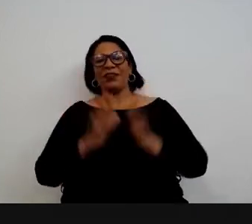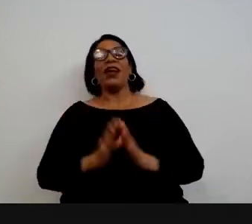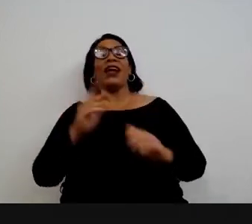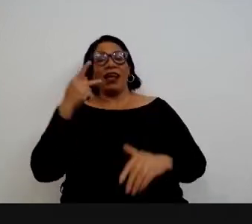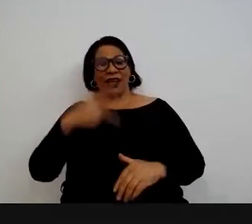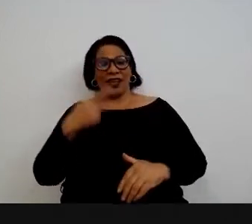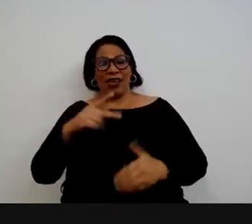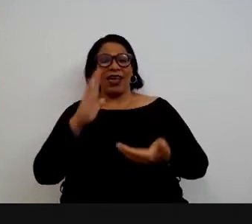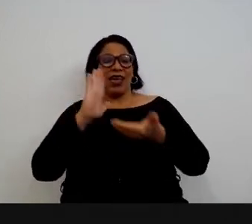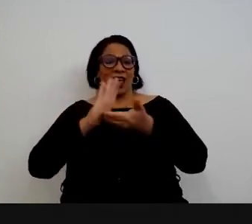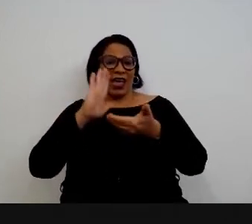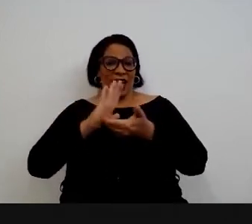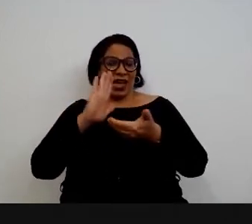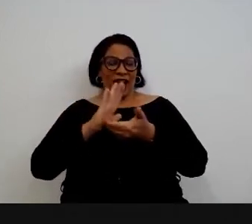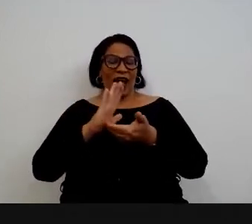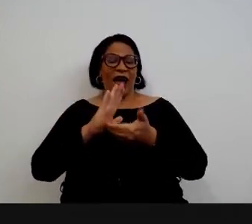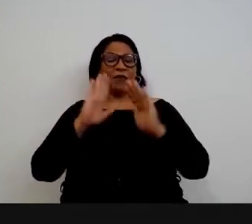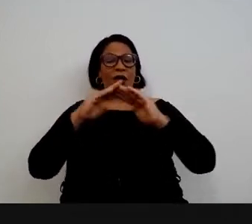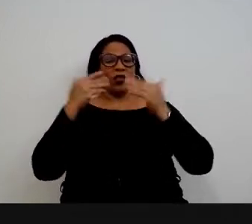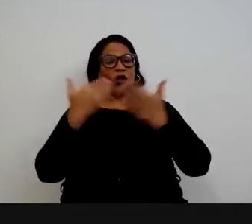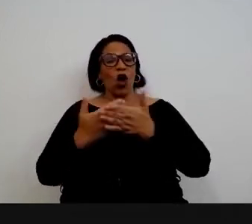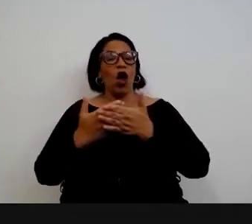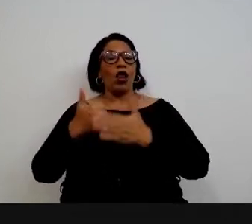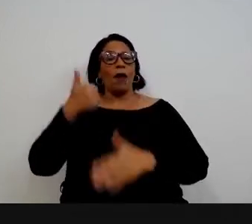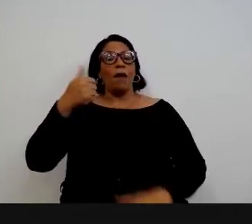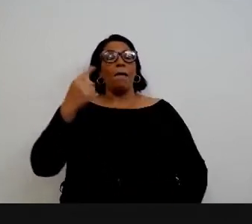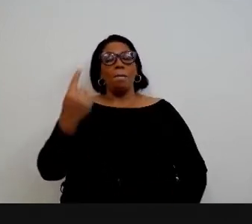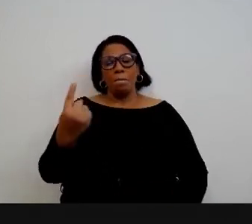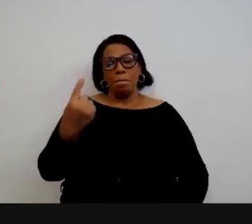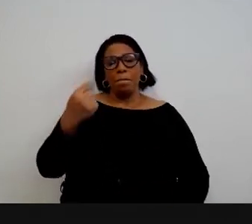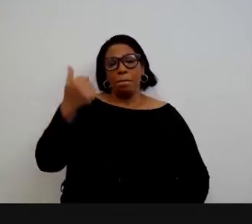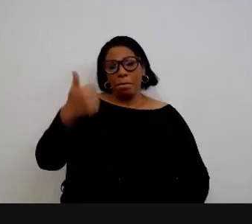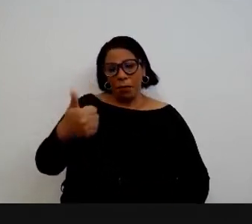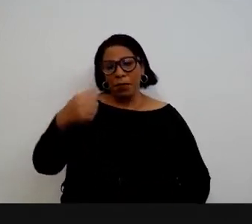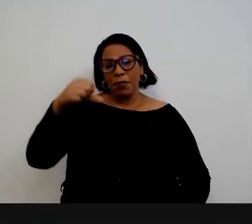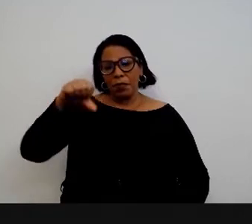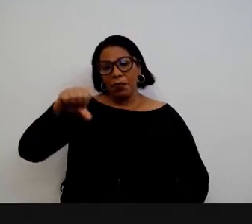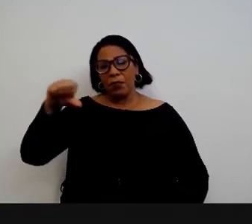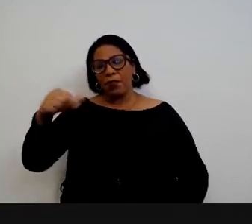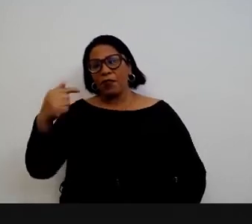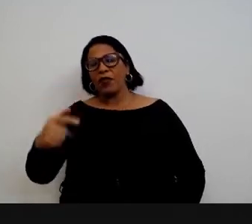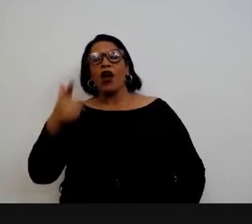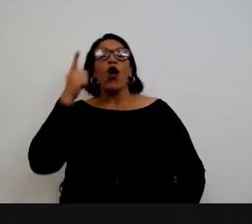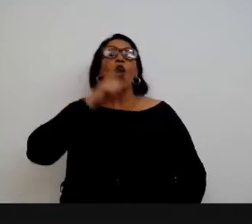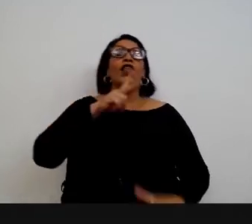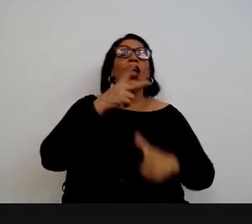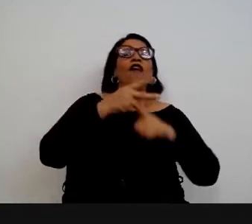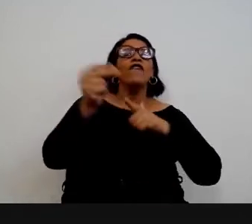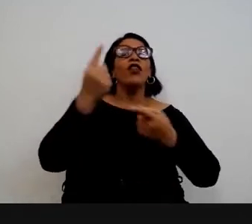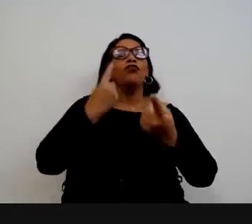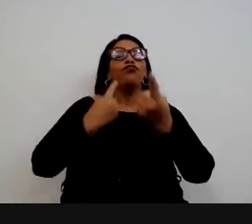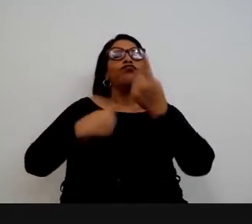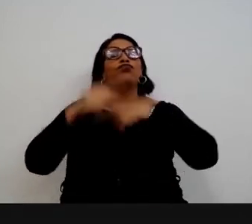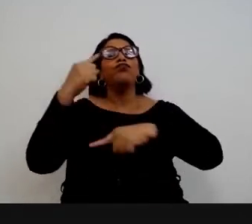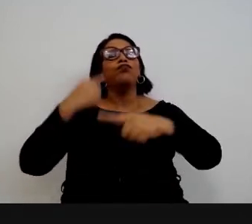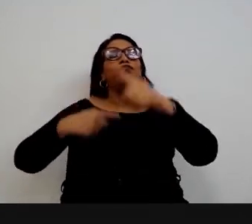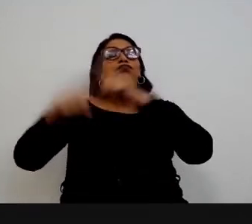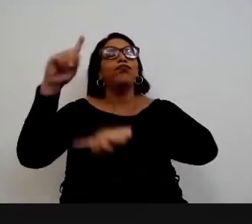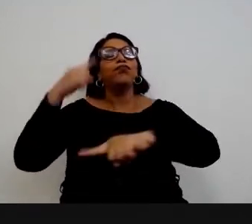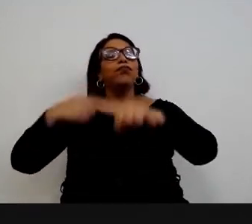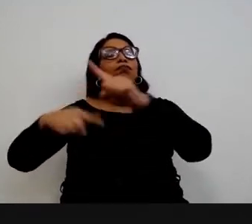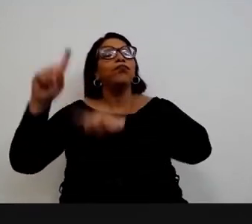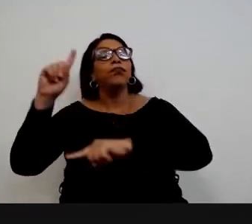No Cefor, desde 1997, então, essa caminhada seguiu, conquistando vitórias e superando diversos desafios.